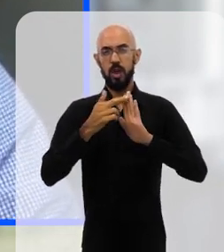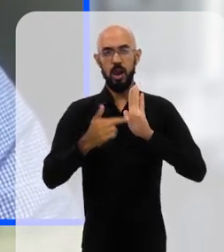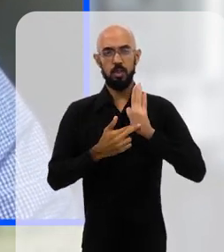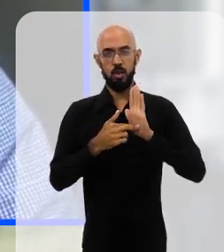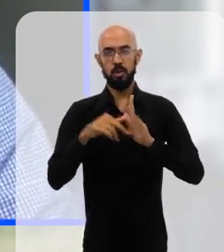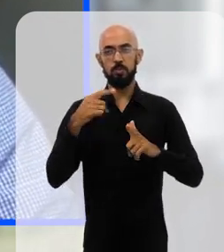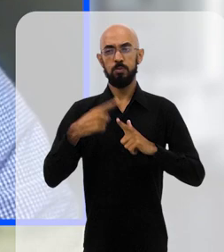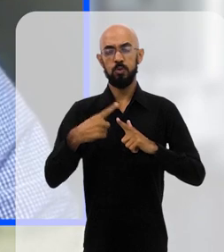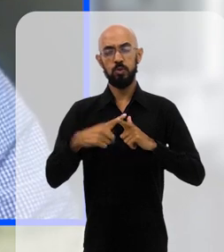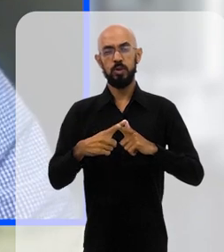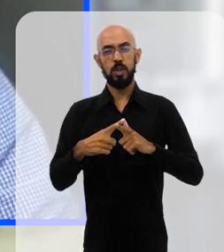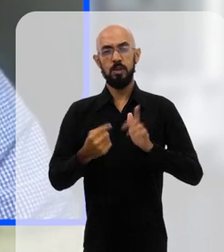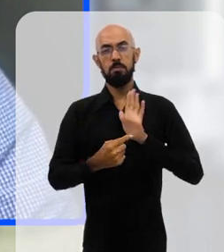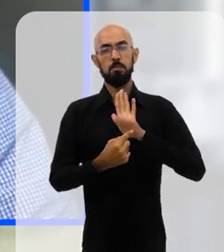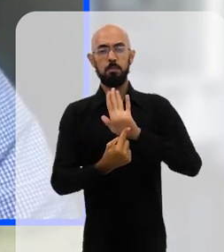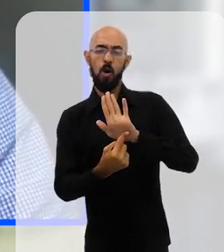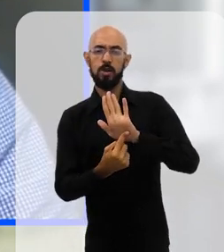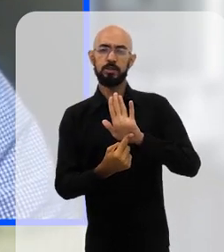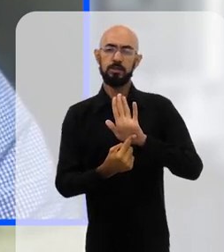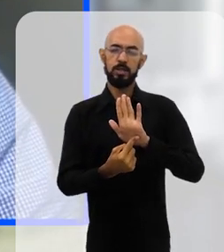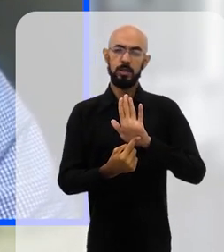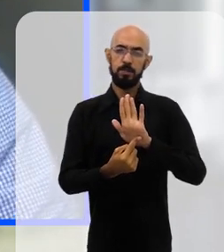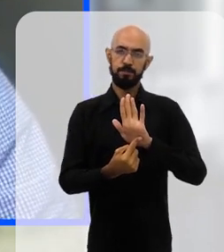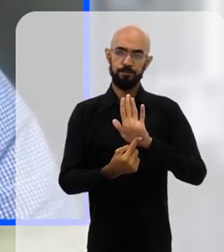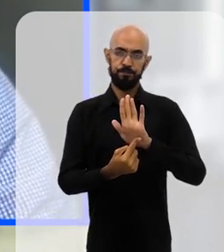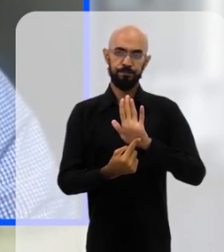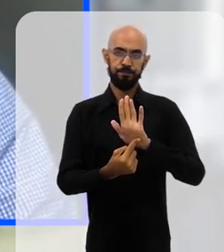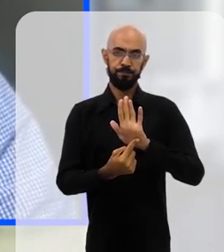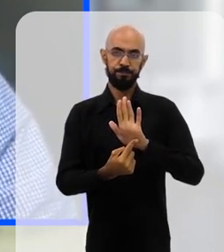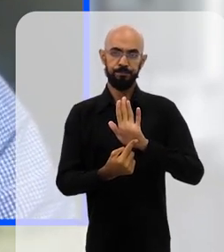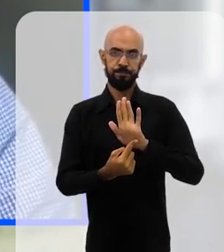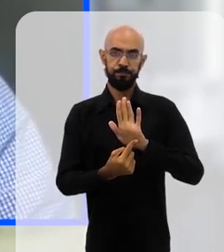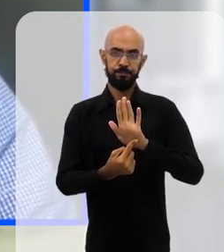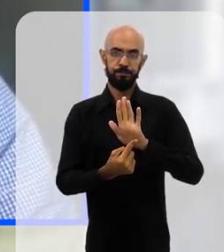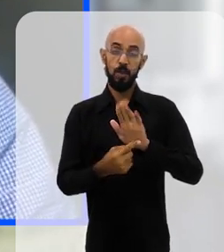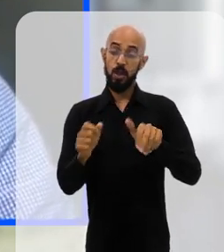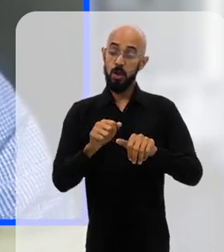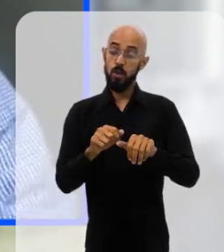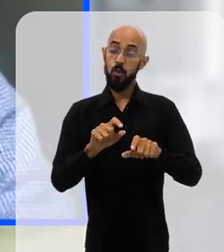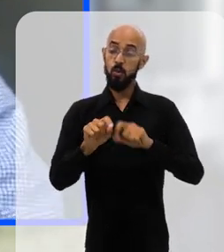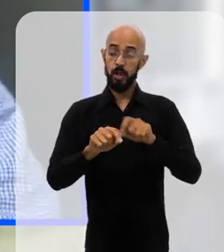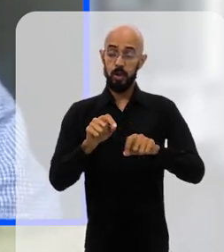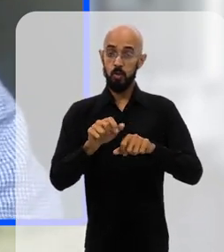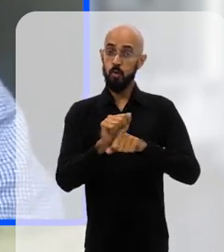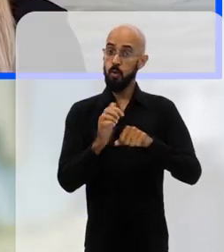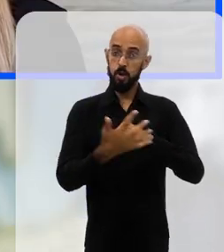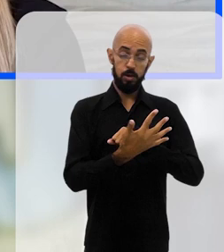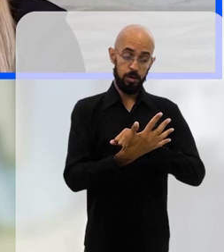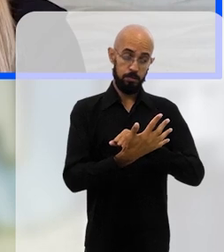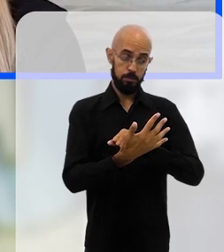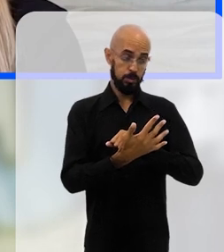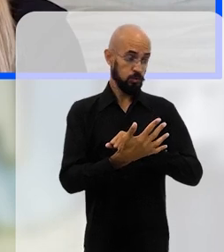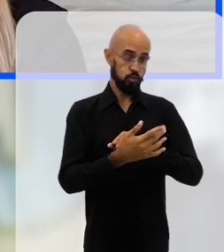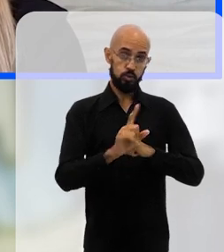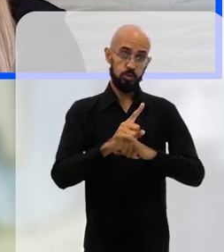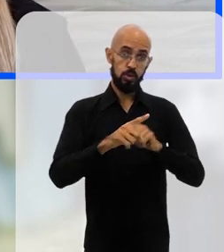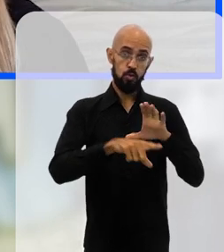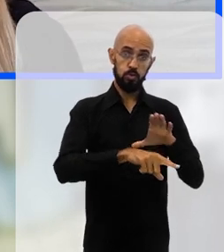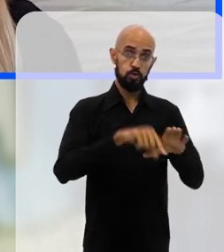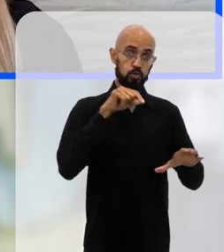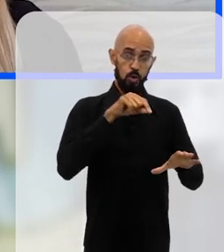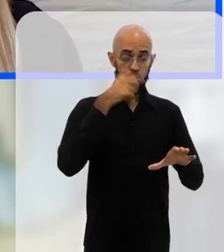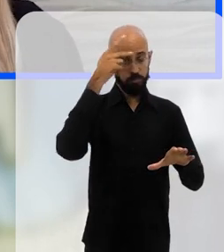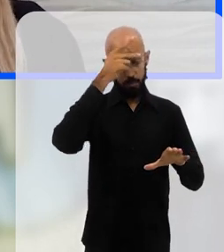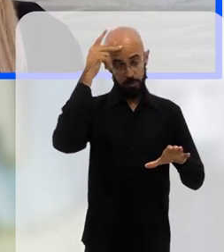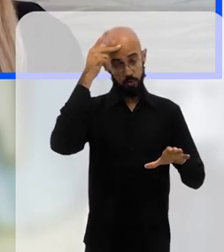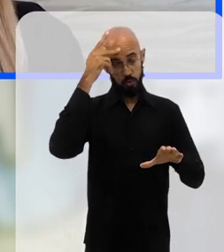para mostrar como, enfim, embora o coronavírus, ele não discrimine quem ele